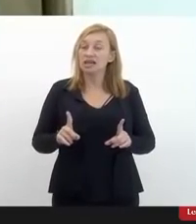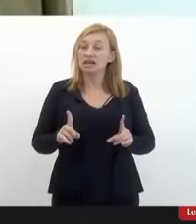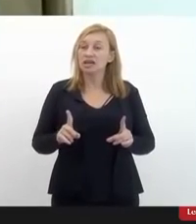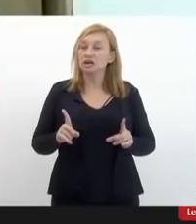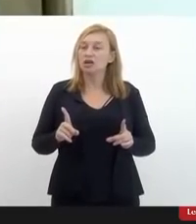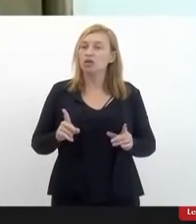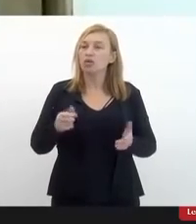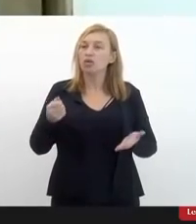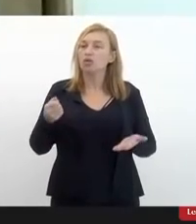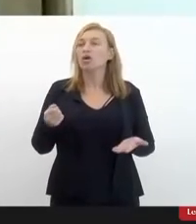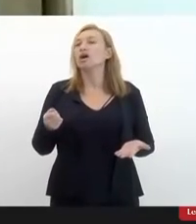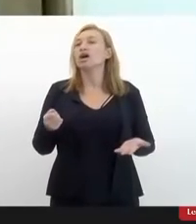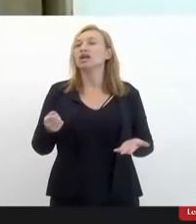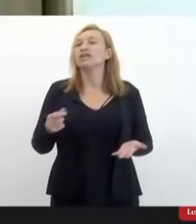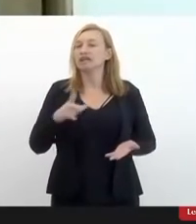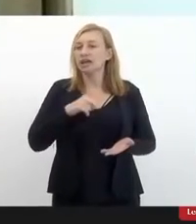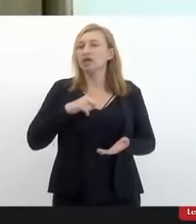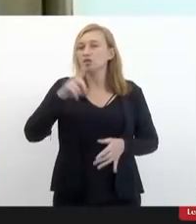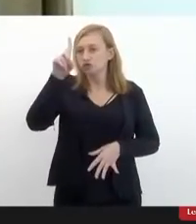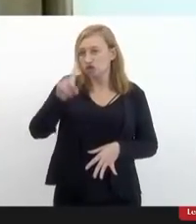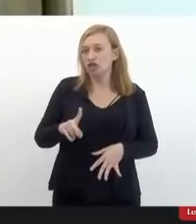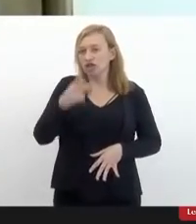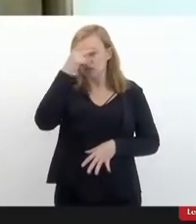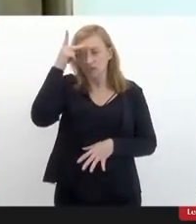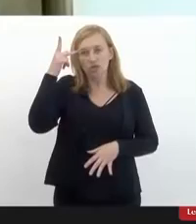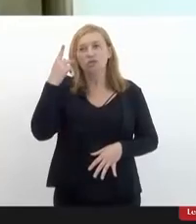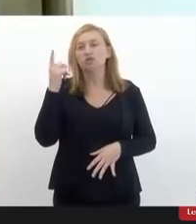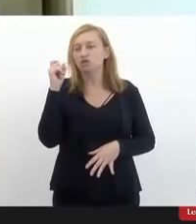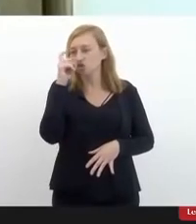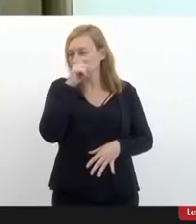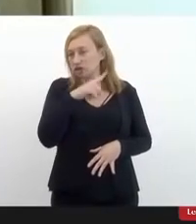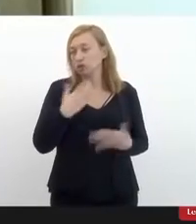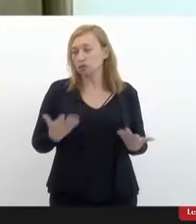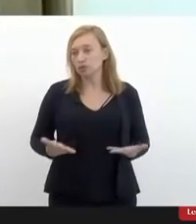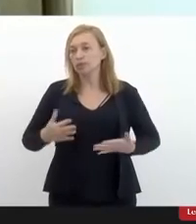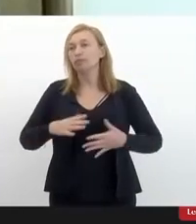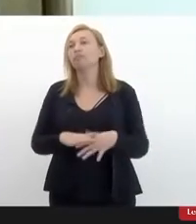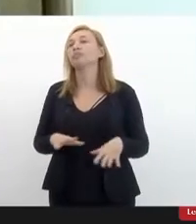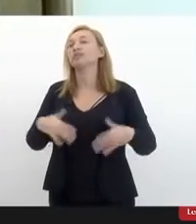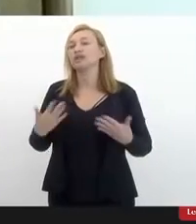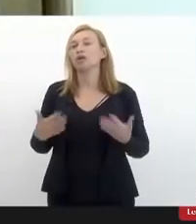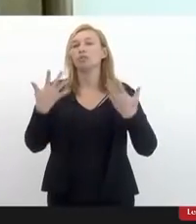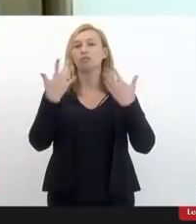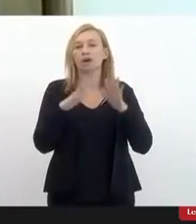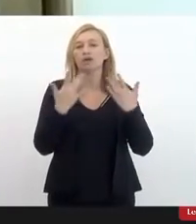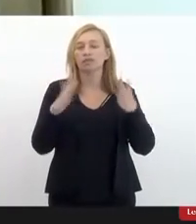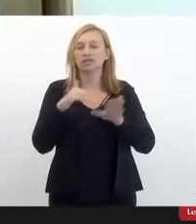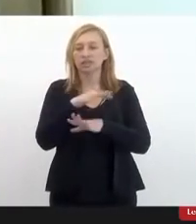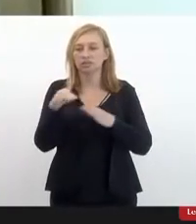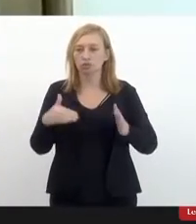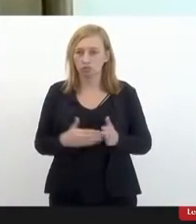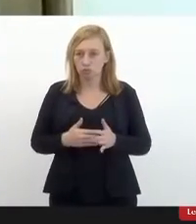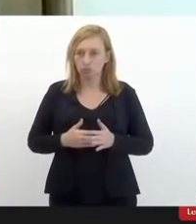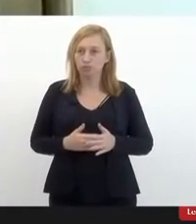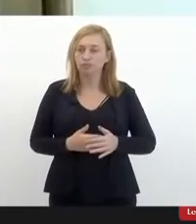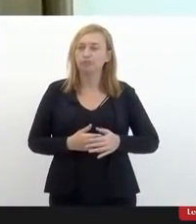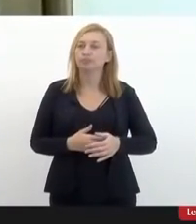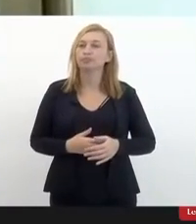Então, o exercício do direito para essas pessoas ficava muito penoso. Então, eu parabenizo a todos.